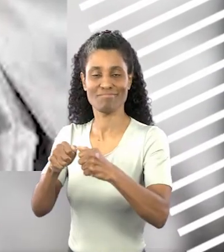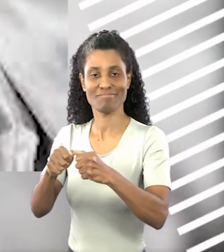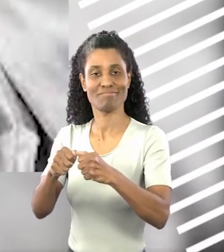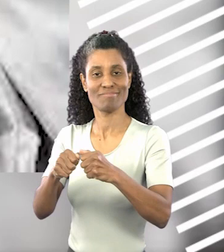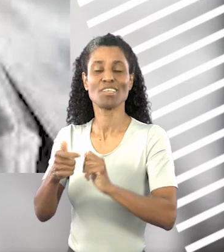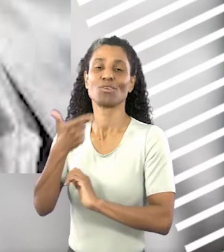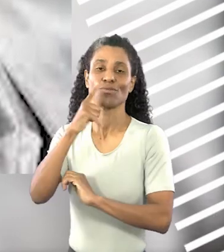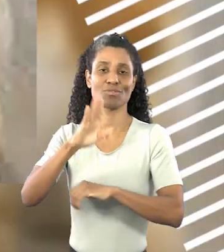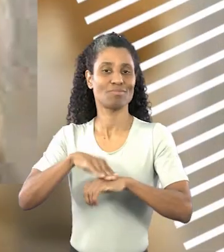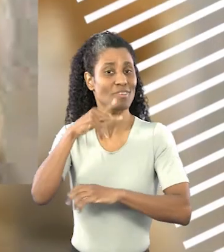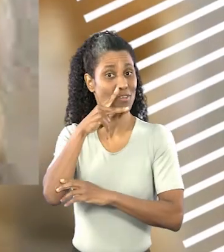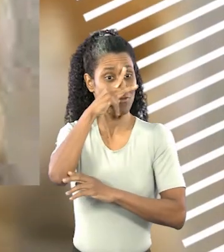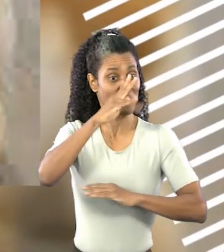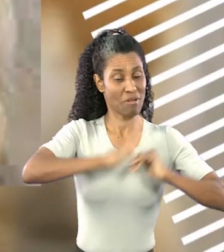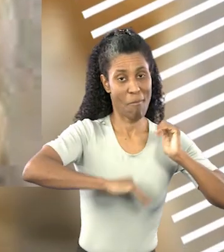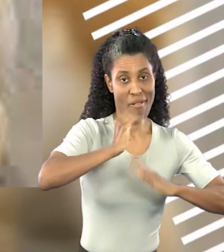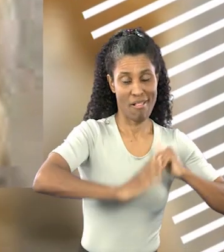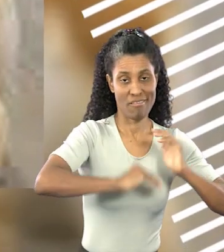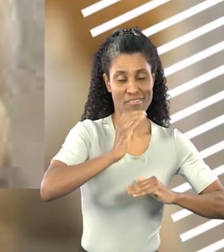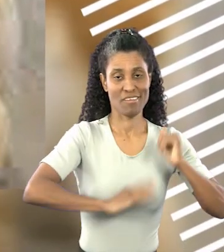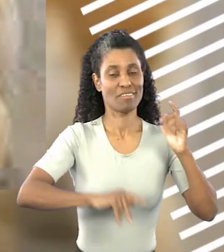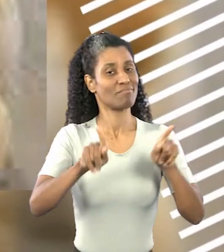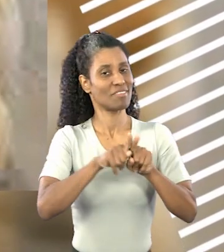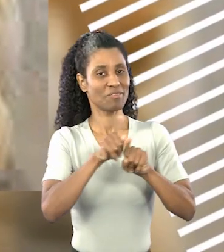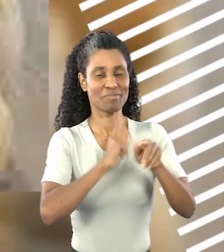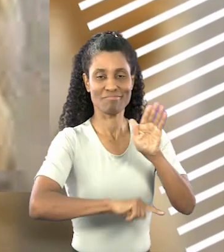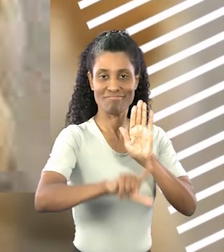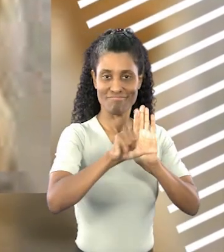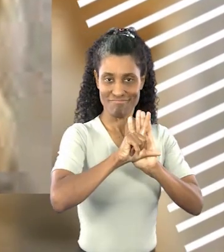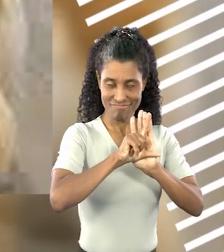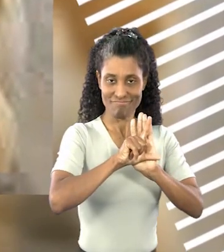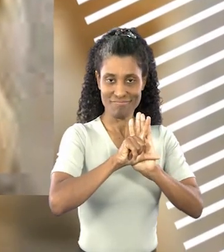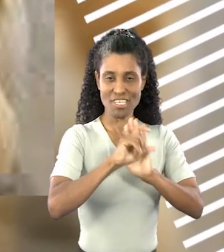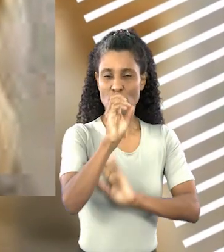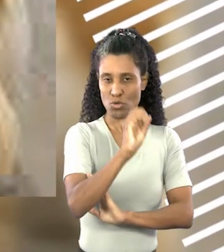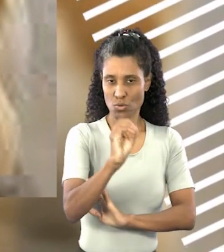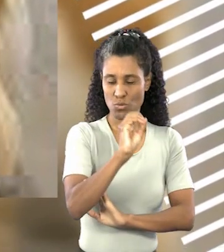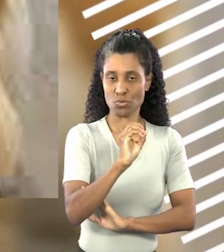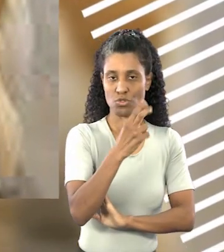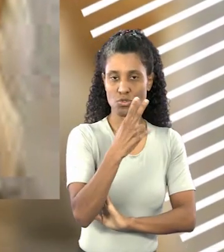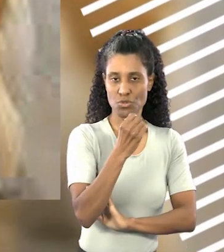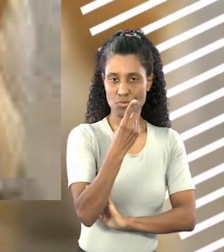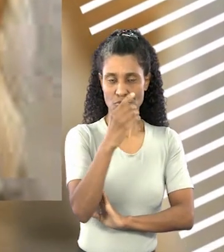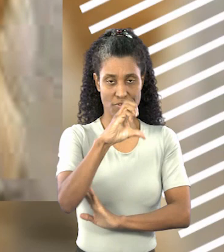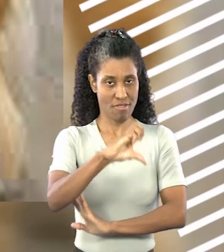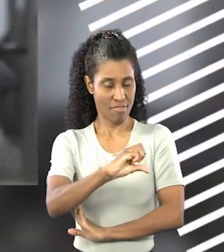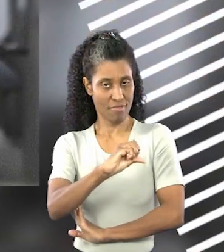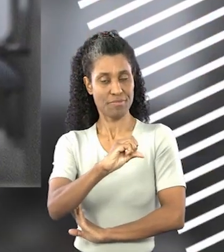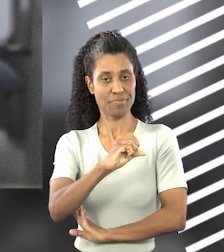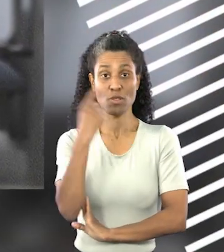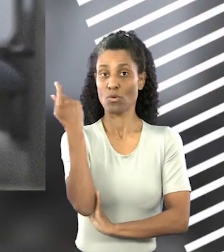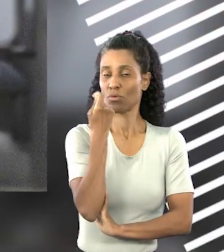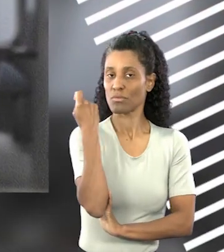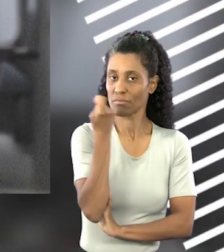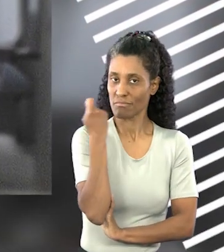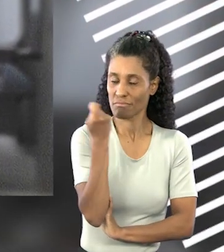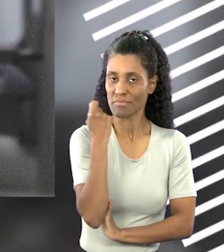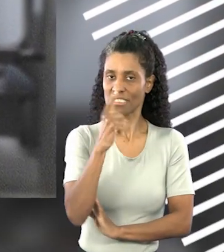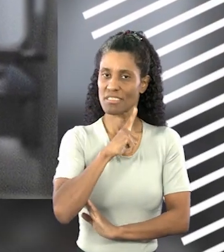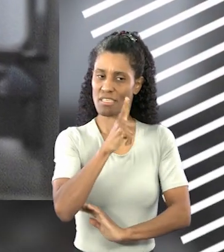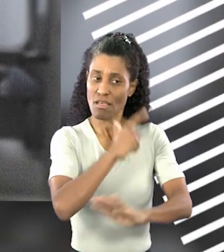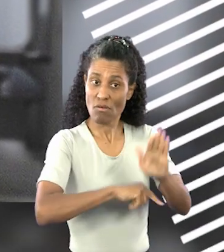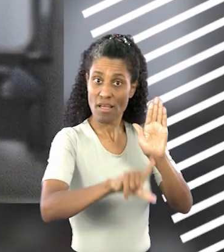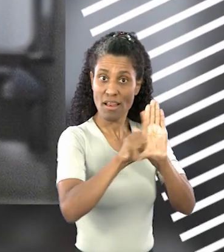animais vem ganhando cada vez mais força na prática e também nas leis. Desde outubro de 2019,